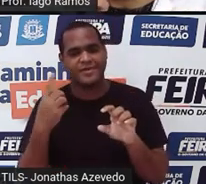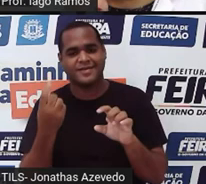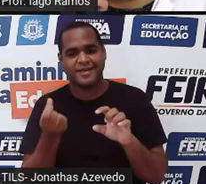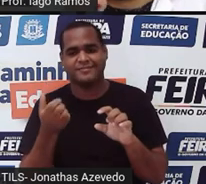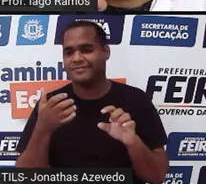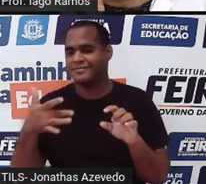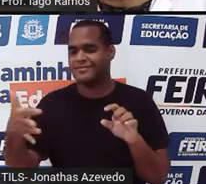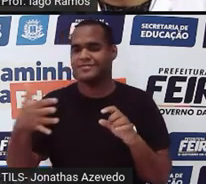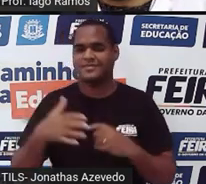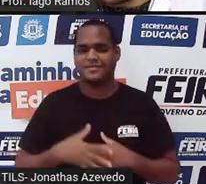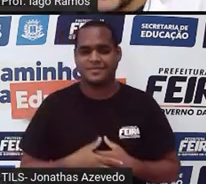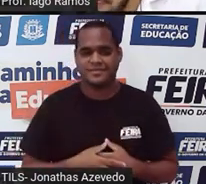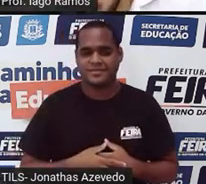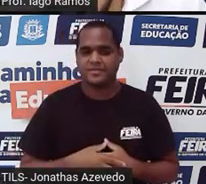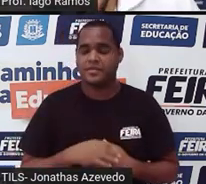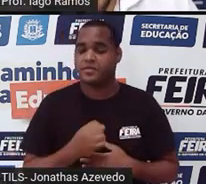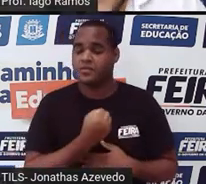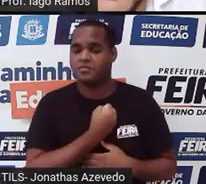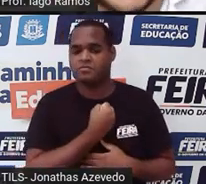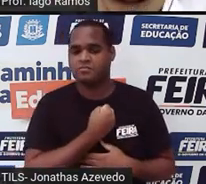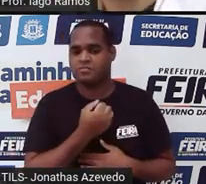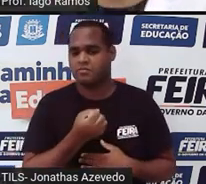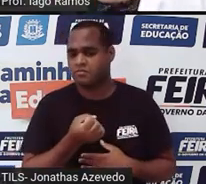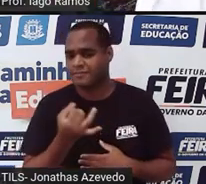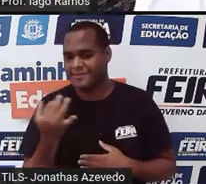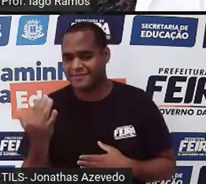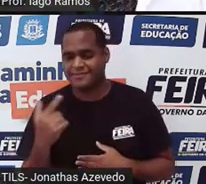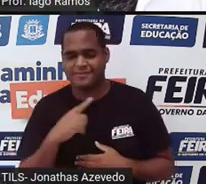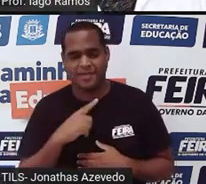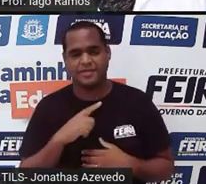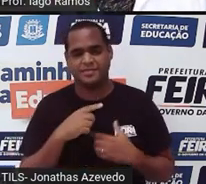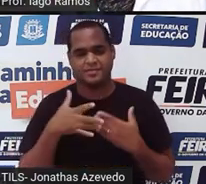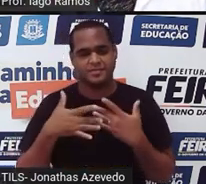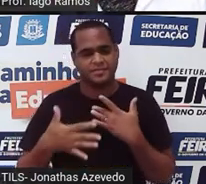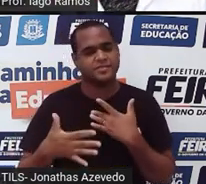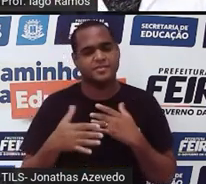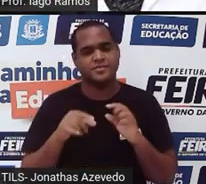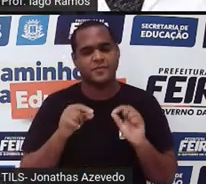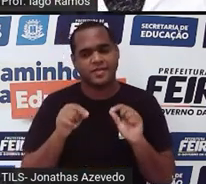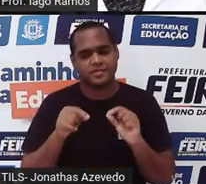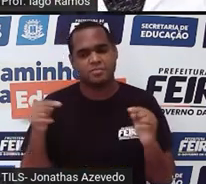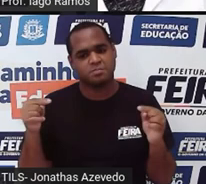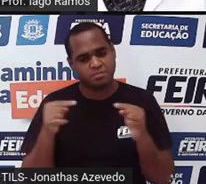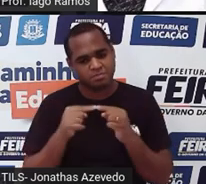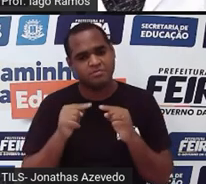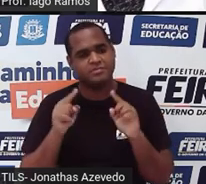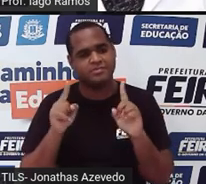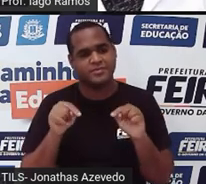Certo? Então, os próximos números dessa sequência vai ser